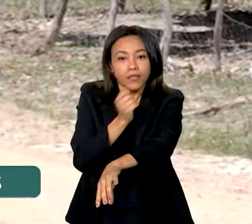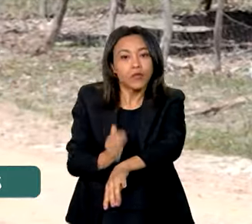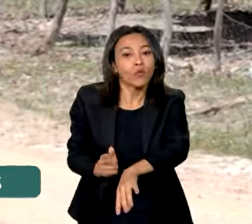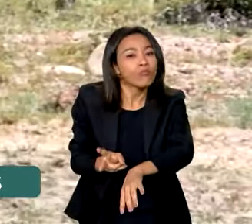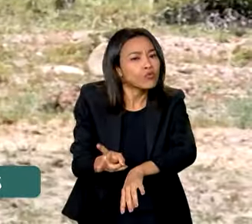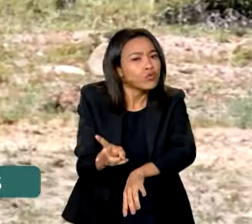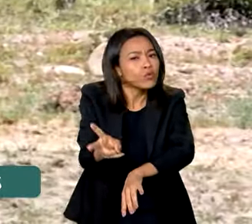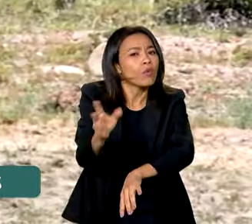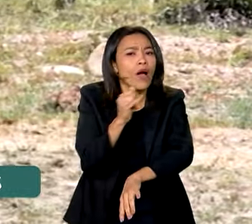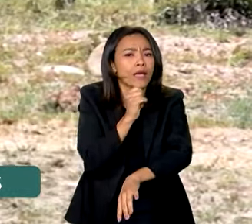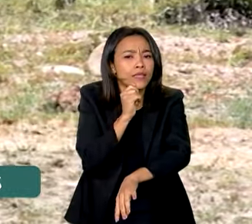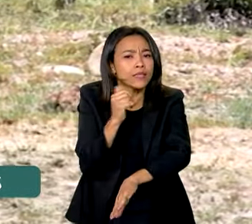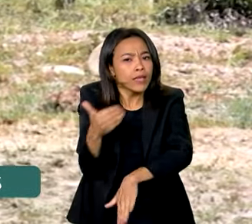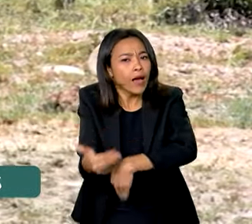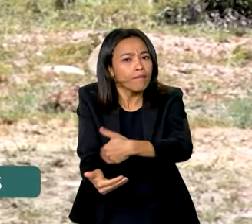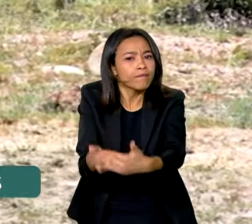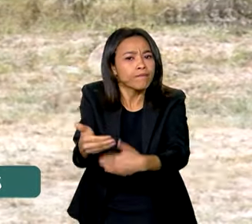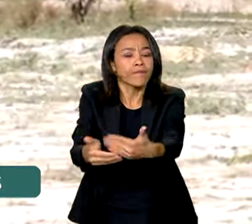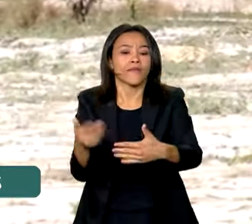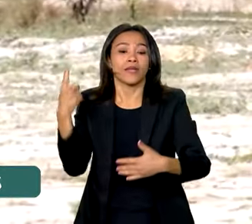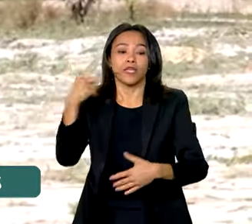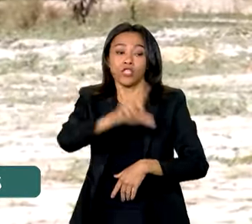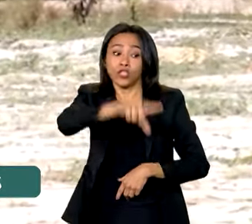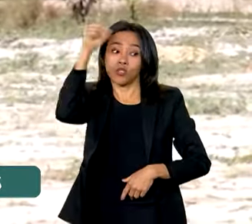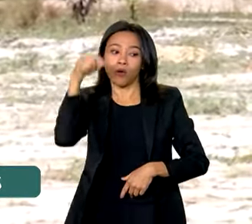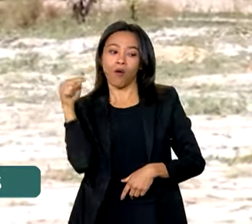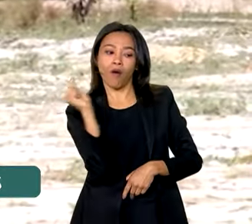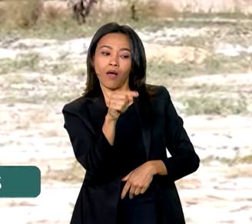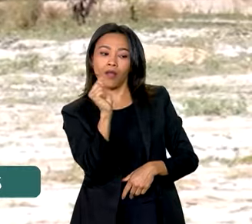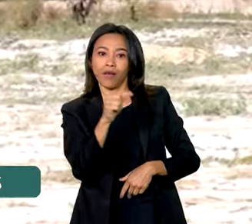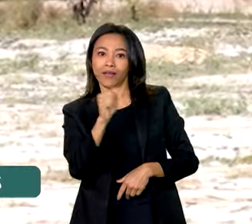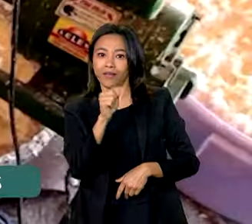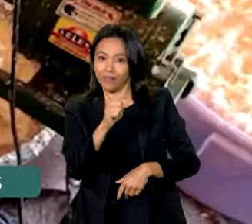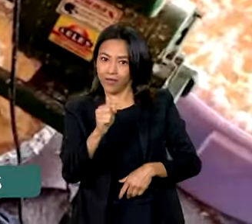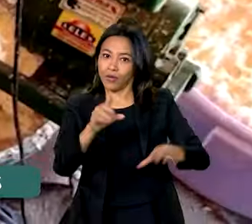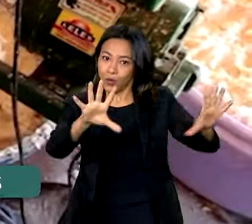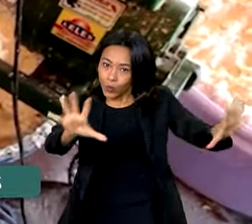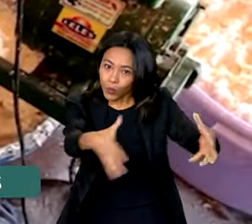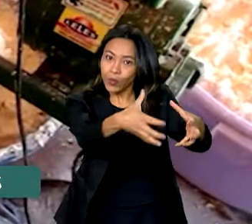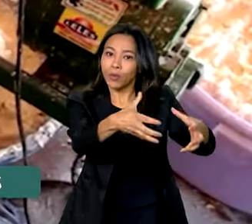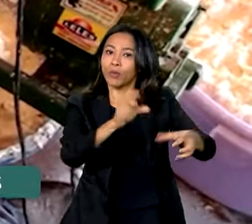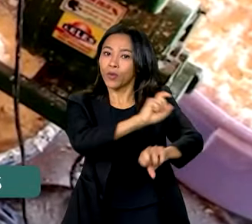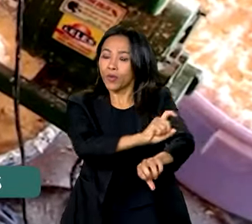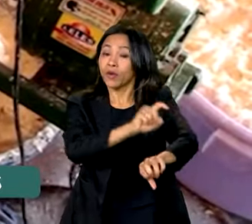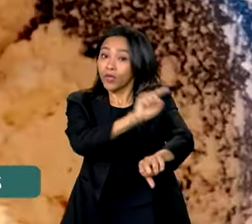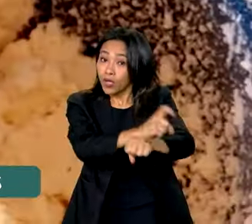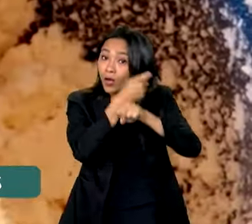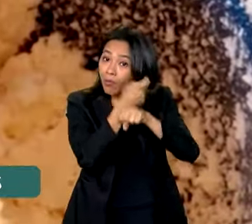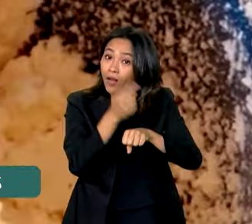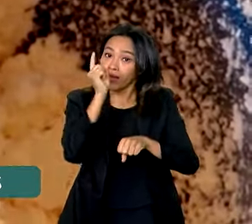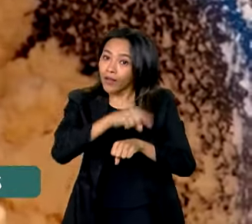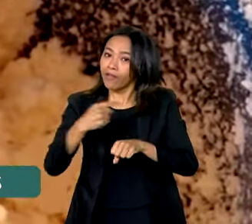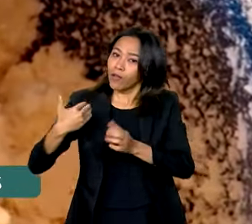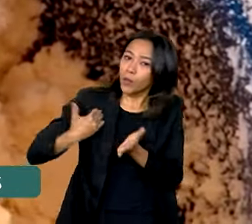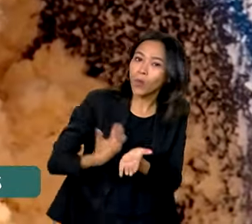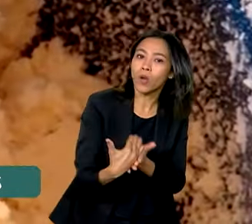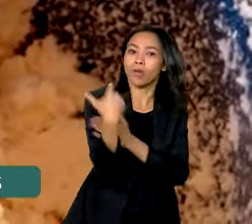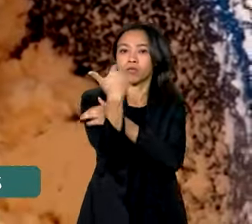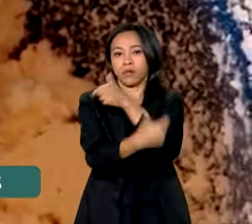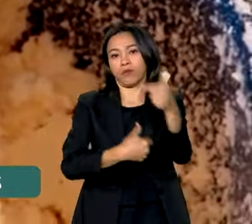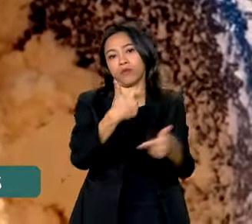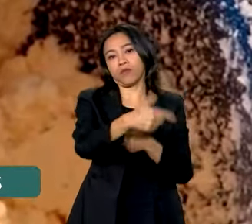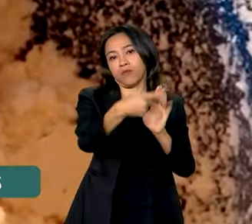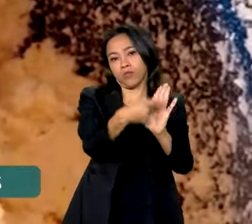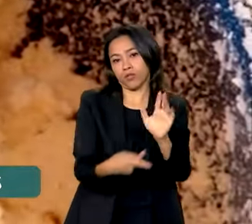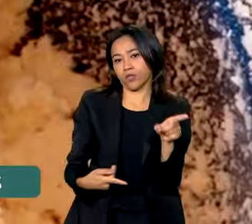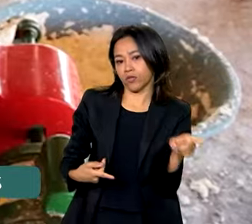e elege as populações quilombolas como um dos seus públicos prioritários. As ações pretendem mudar uma realidade